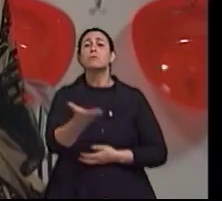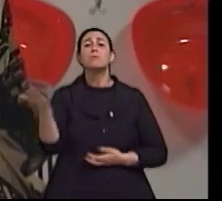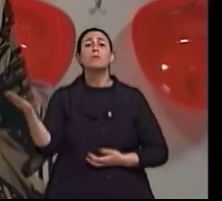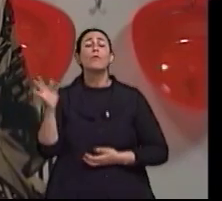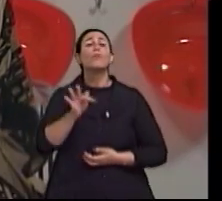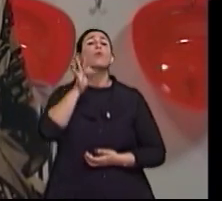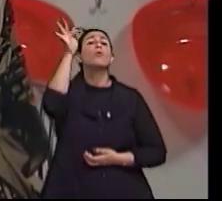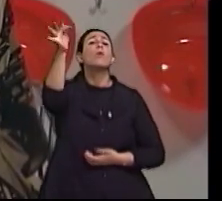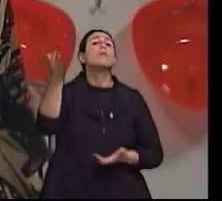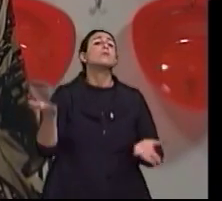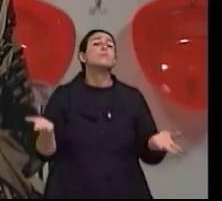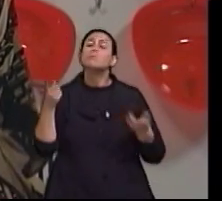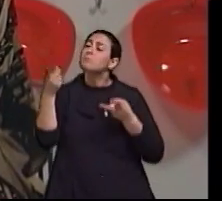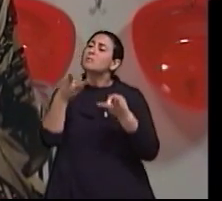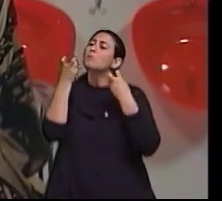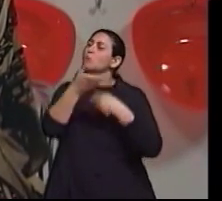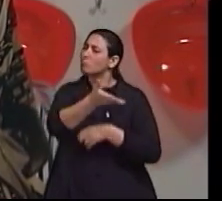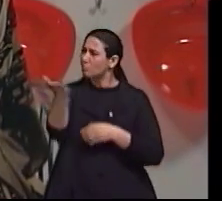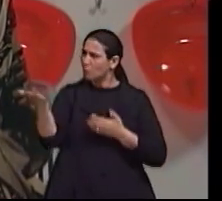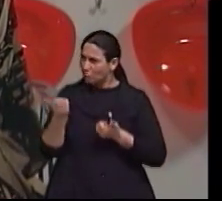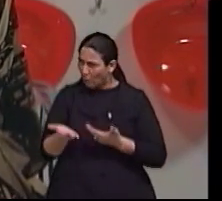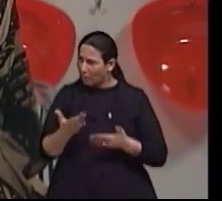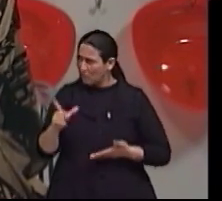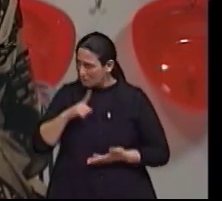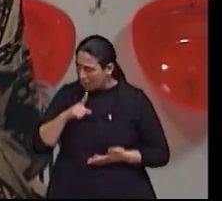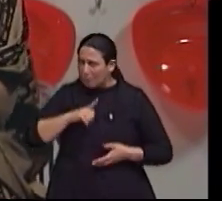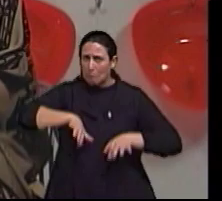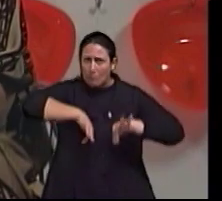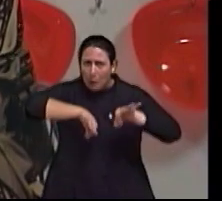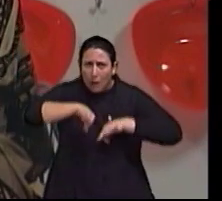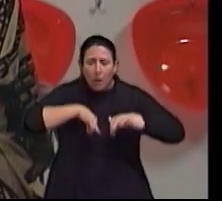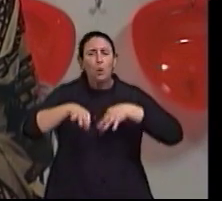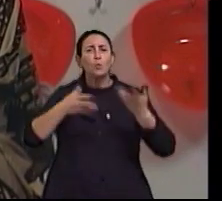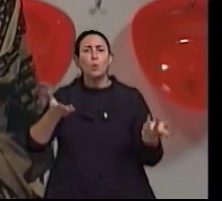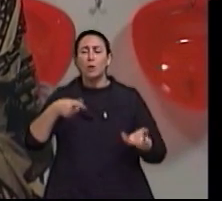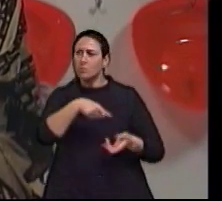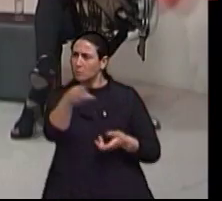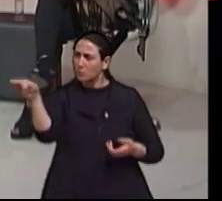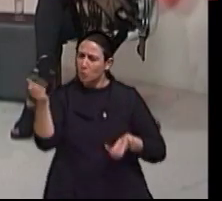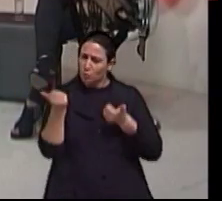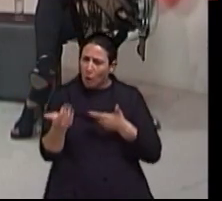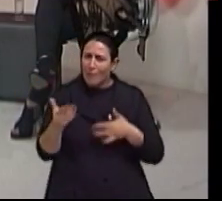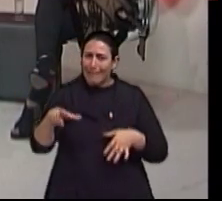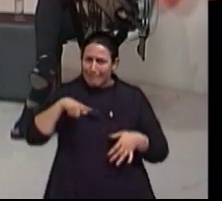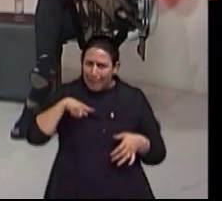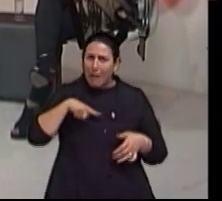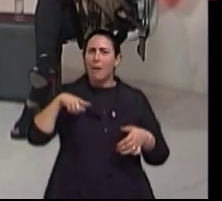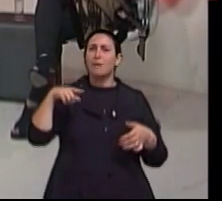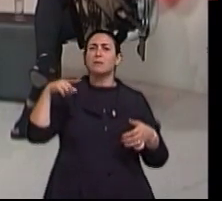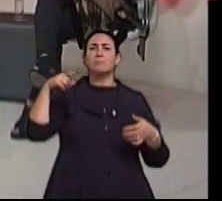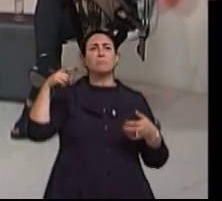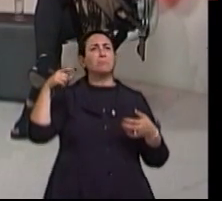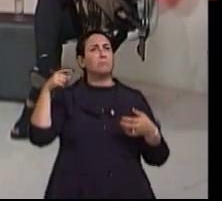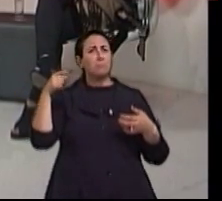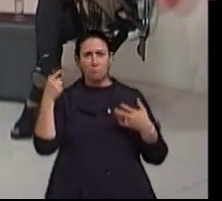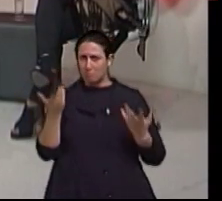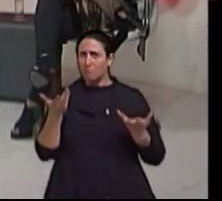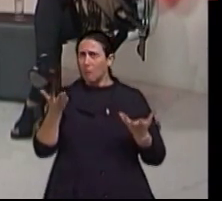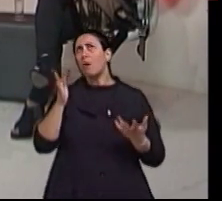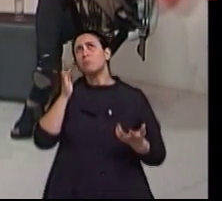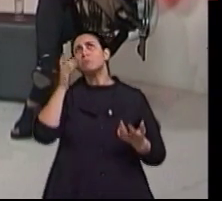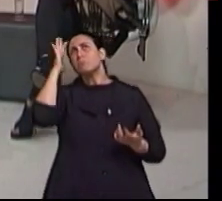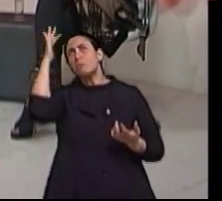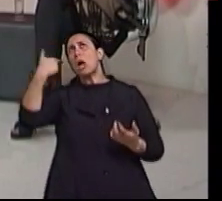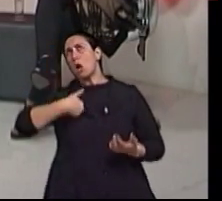idosos de amanhã? O que é tu nota neles? Eles estão se preparando? Eles estão tomando consciência de que eu poderei ser um deles